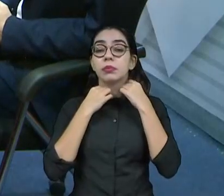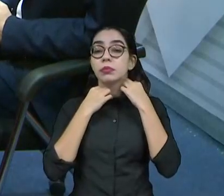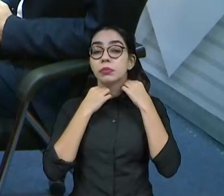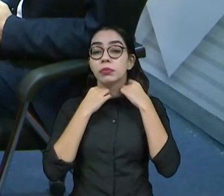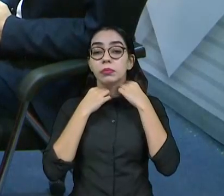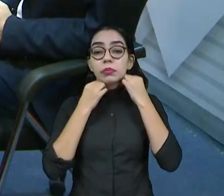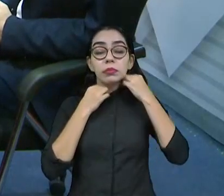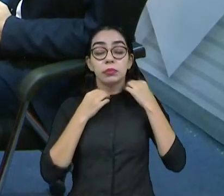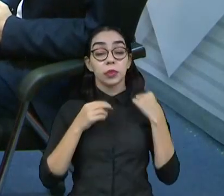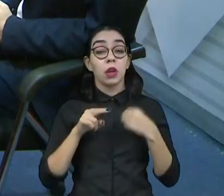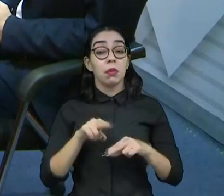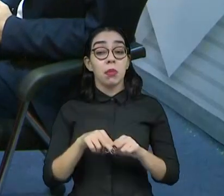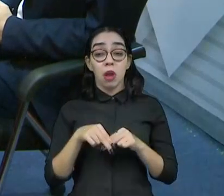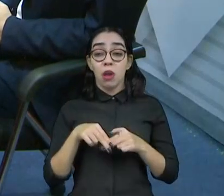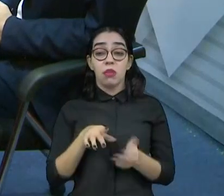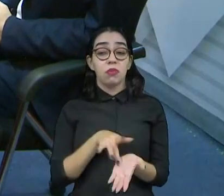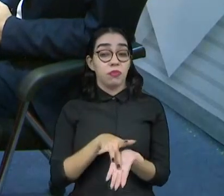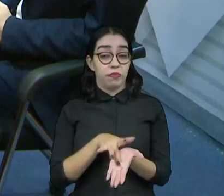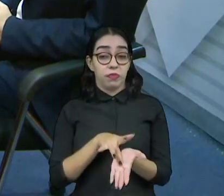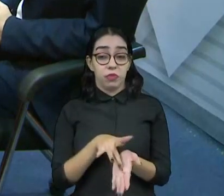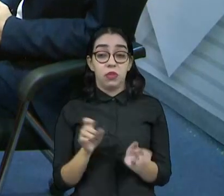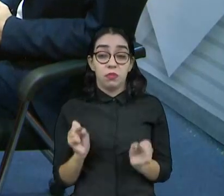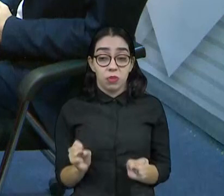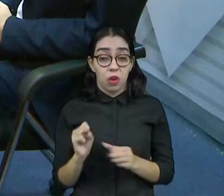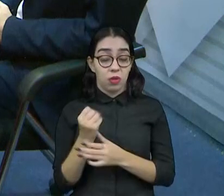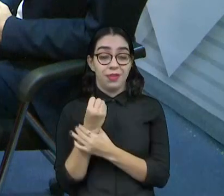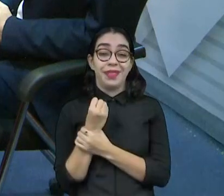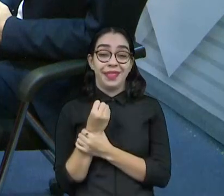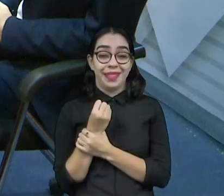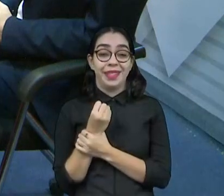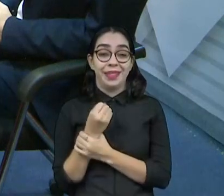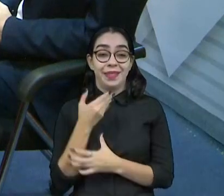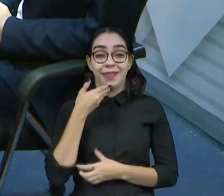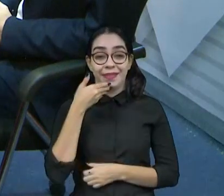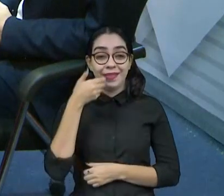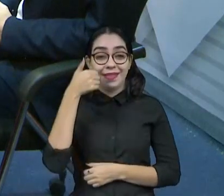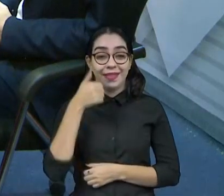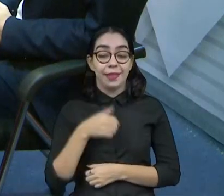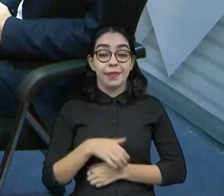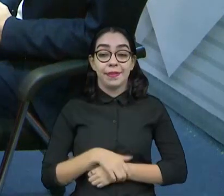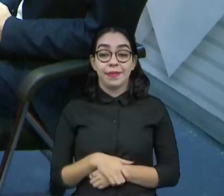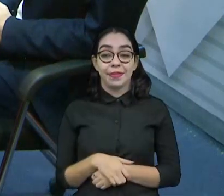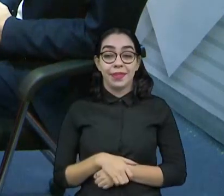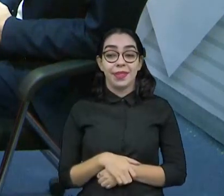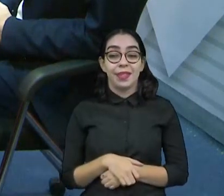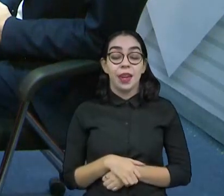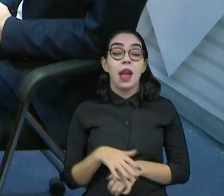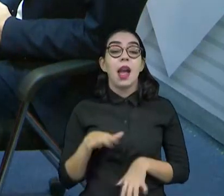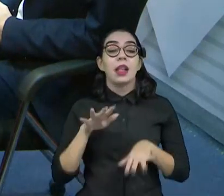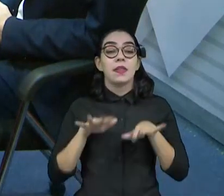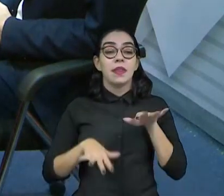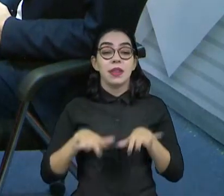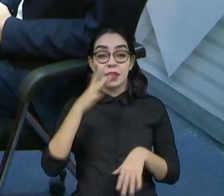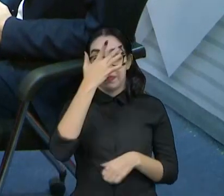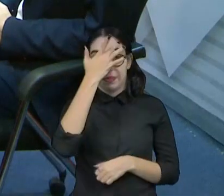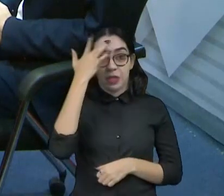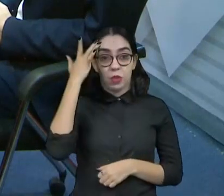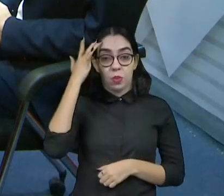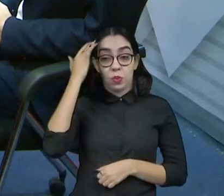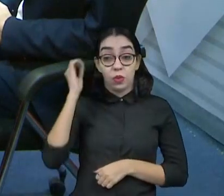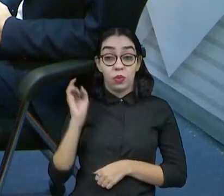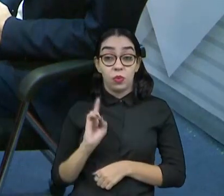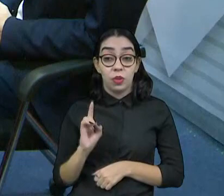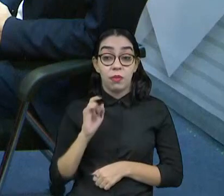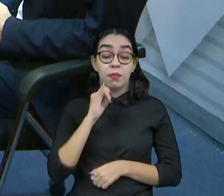Tá bom, mas depois você exclui. Segurança. conhecimento também muito grande das pessoas de como funcionam as pesquisas. Tem uma ideia de que é